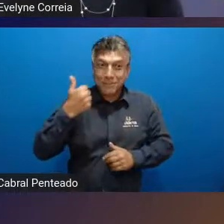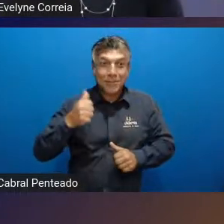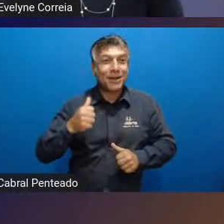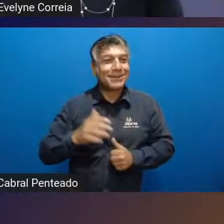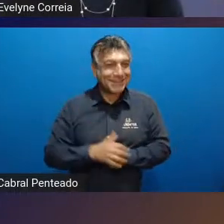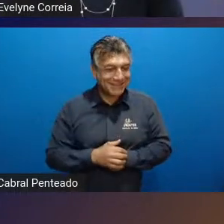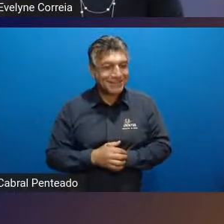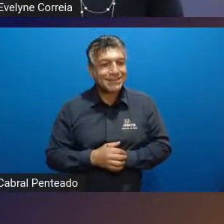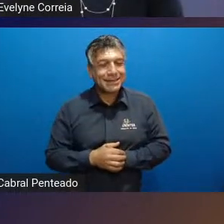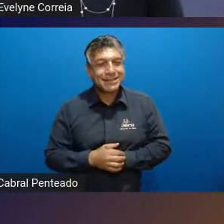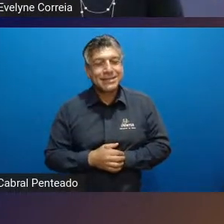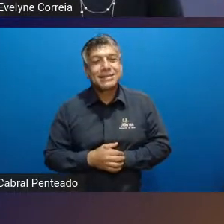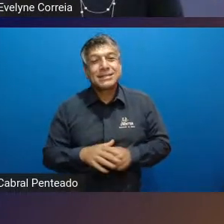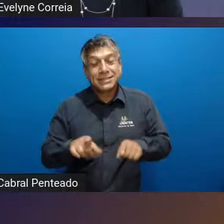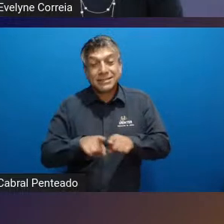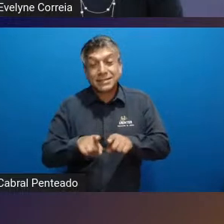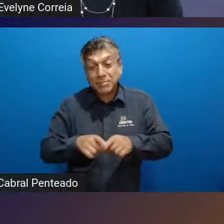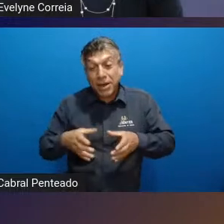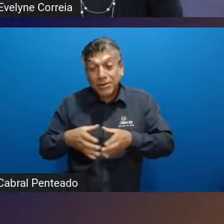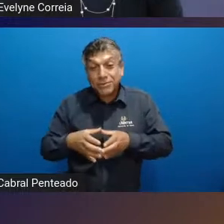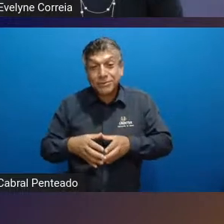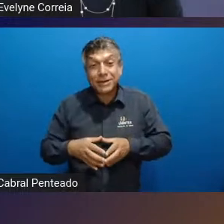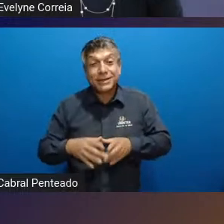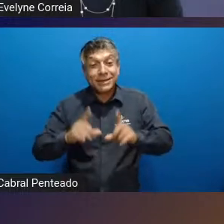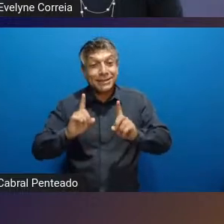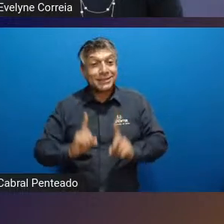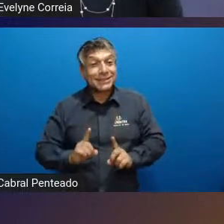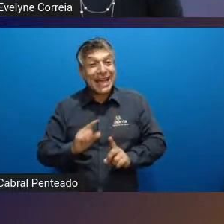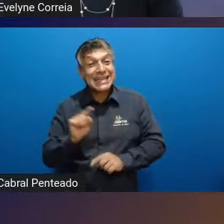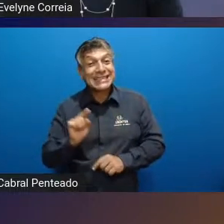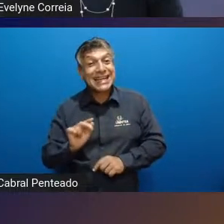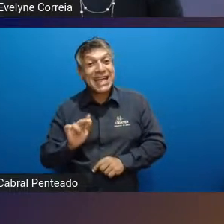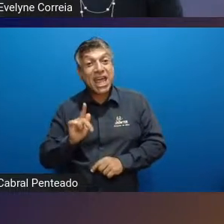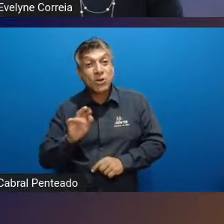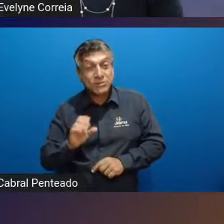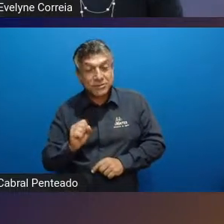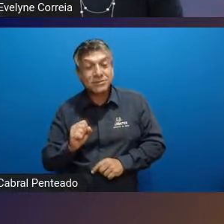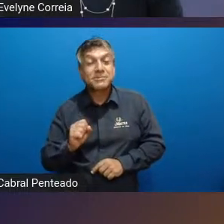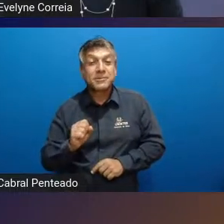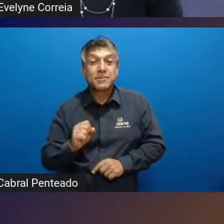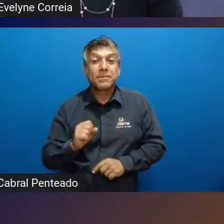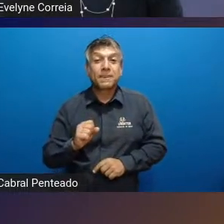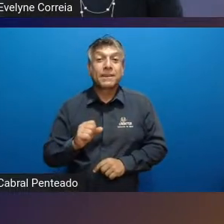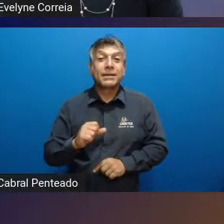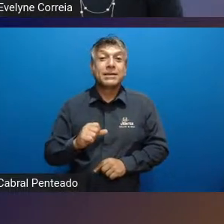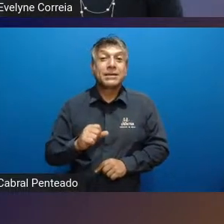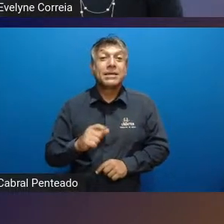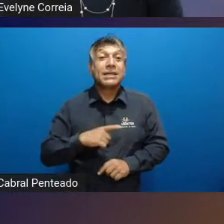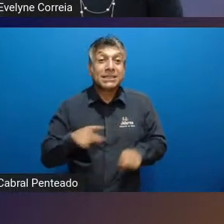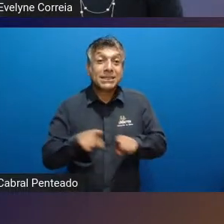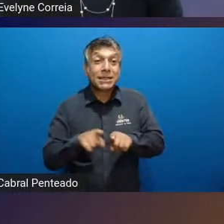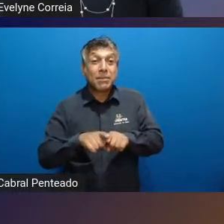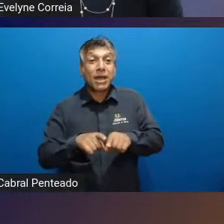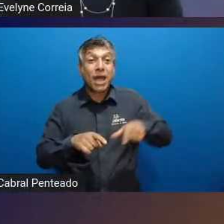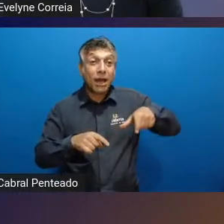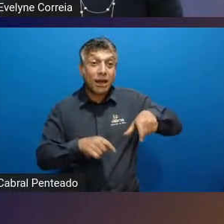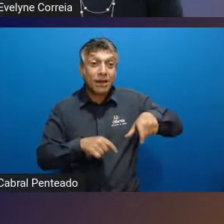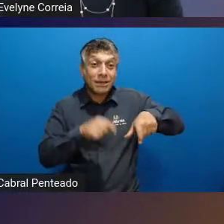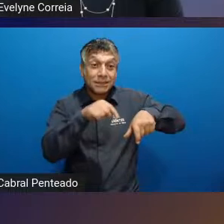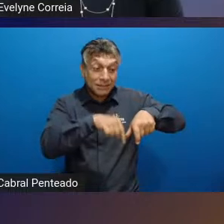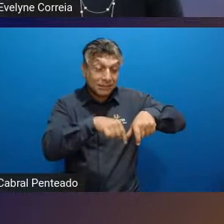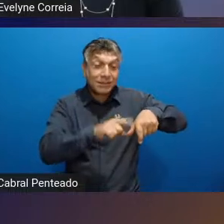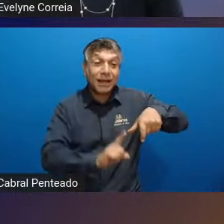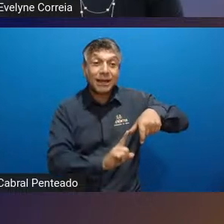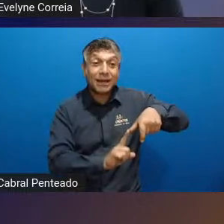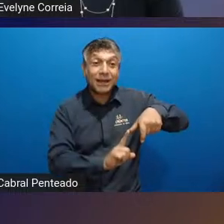parte aí dos zagueiros também hoje nós vemos os zagueiros zagueiros não os goleiros saindo com a com a